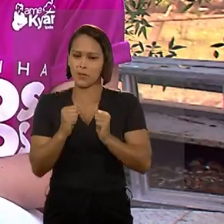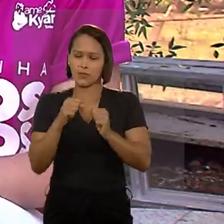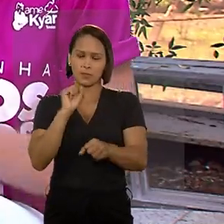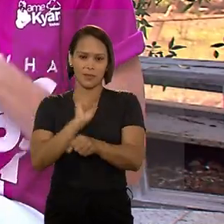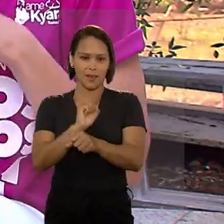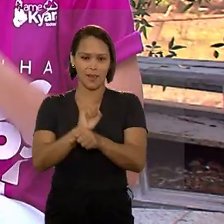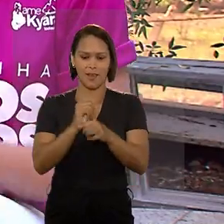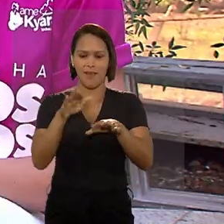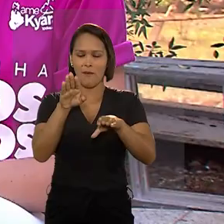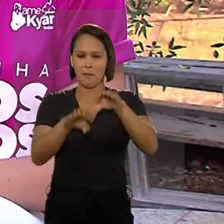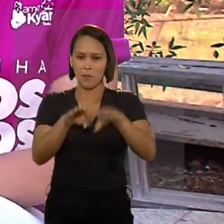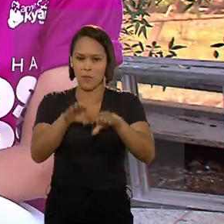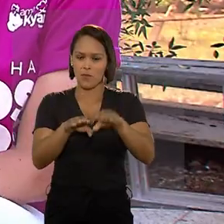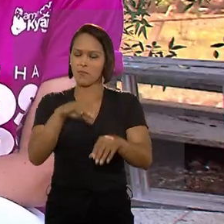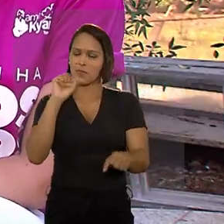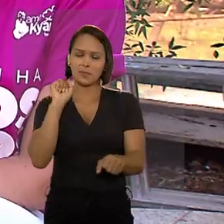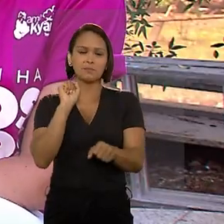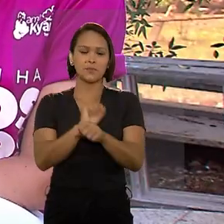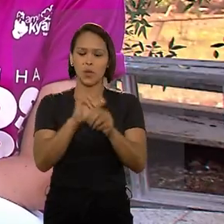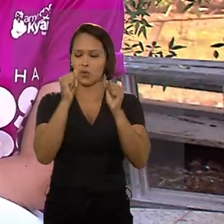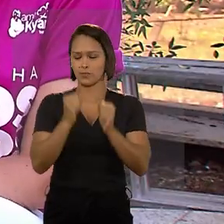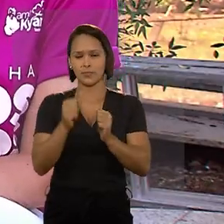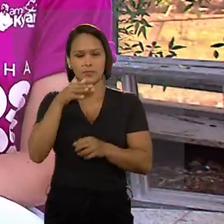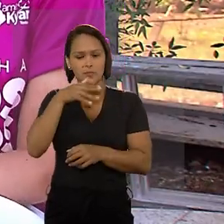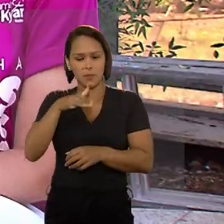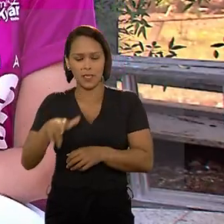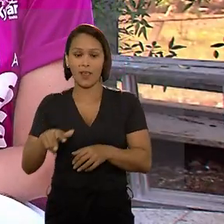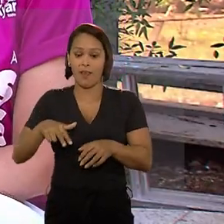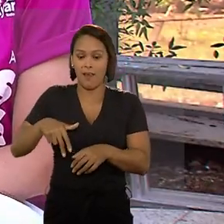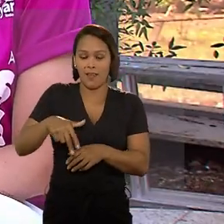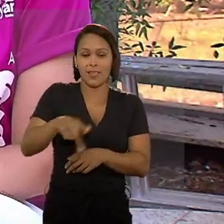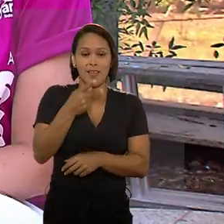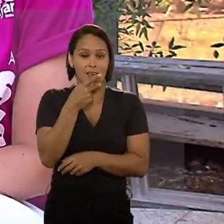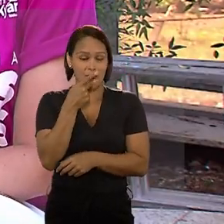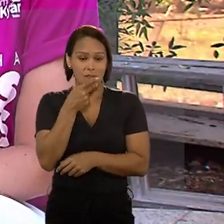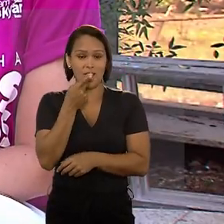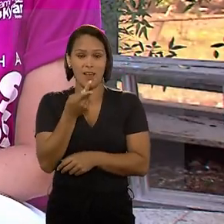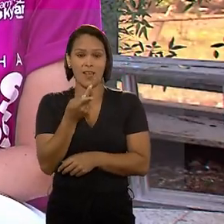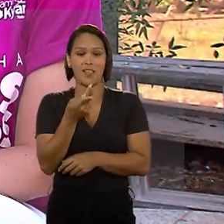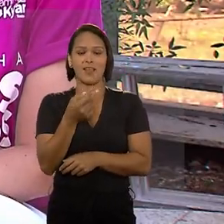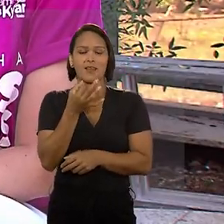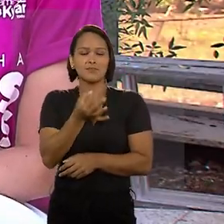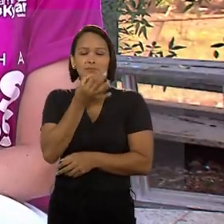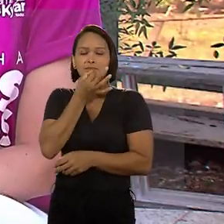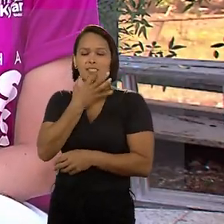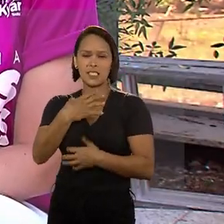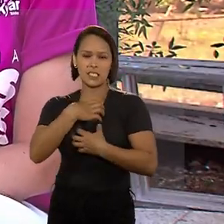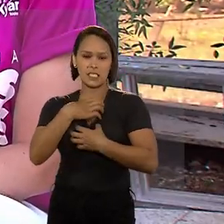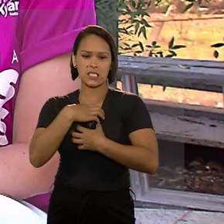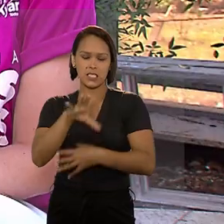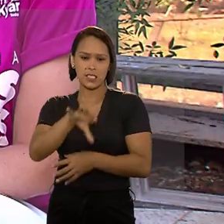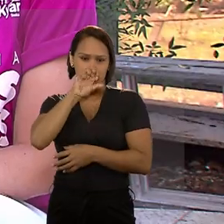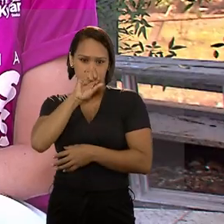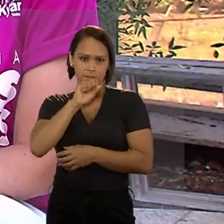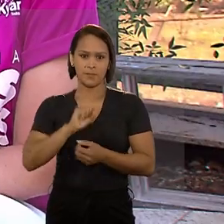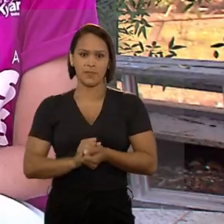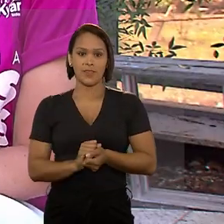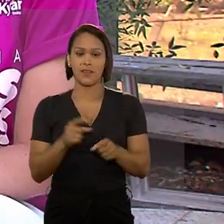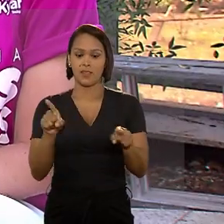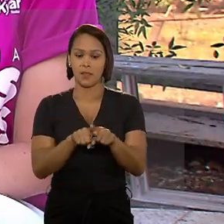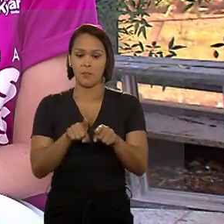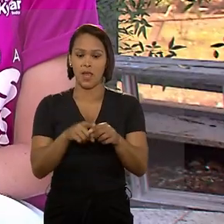motores, que compromete funções vitais de uma criança, como andar, falar, deglutir e respirar.